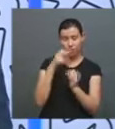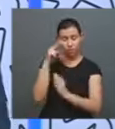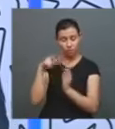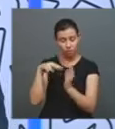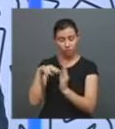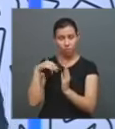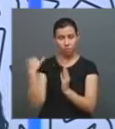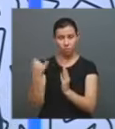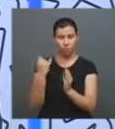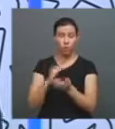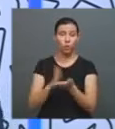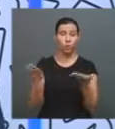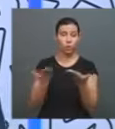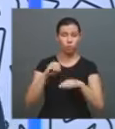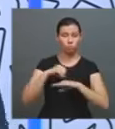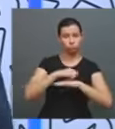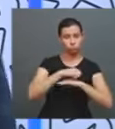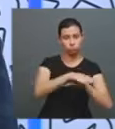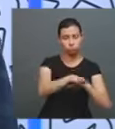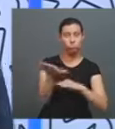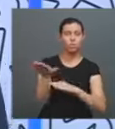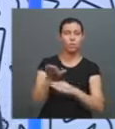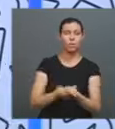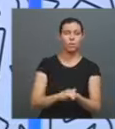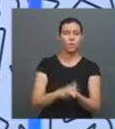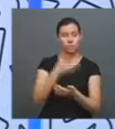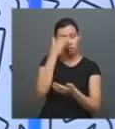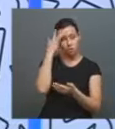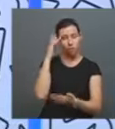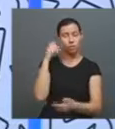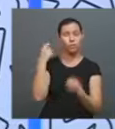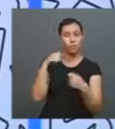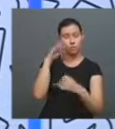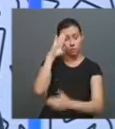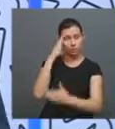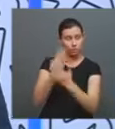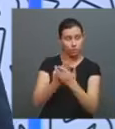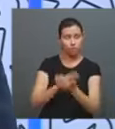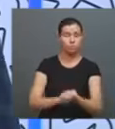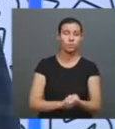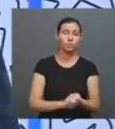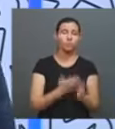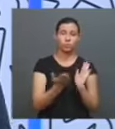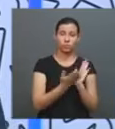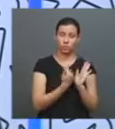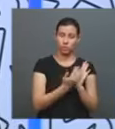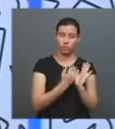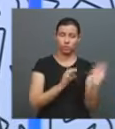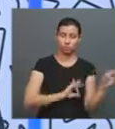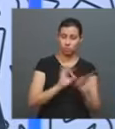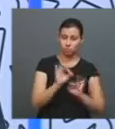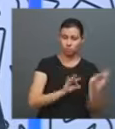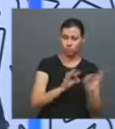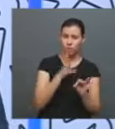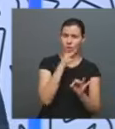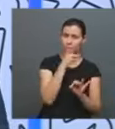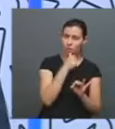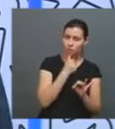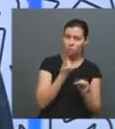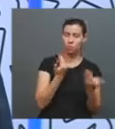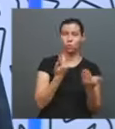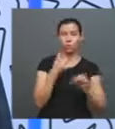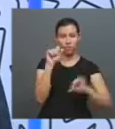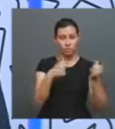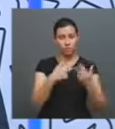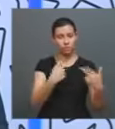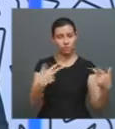com uma circulação de informação muito grande, as pessoas querem informação de credibilidade. E o livro, por causa do processo editorial dele, e às vezes também pela própria